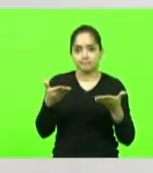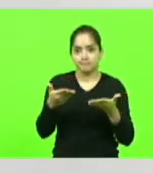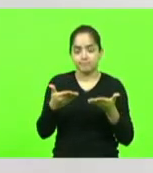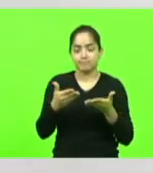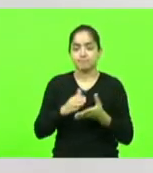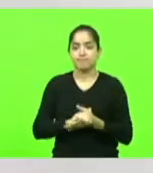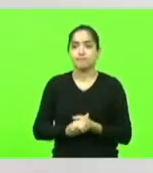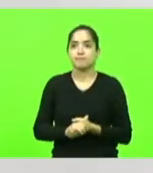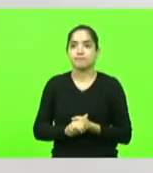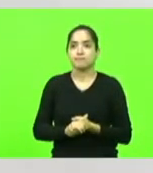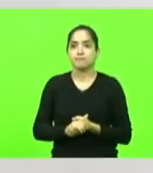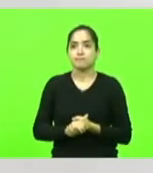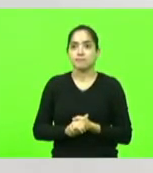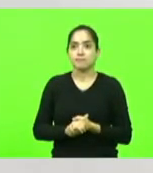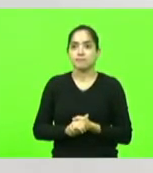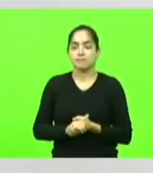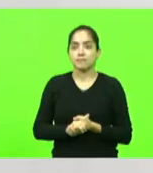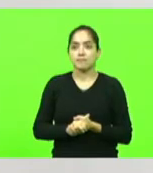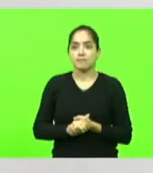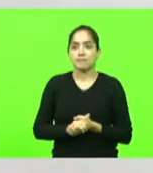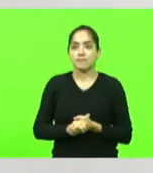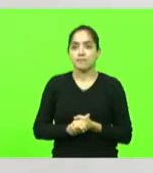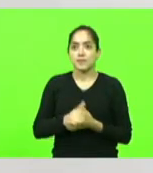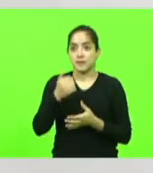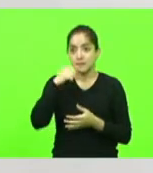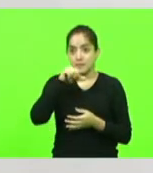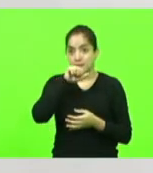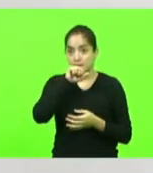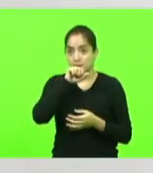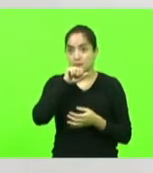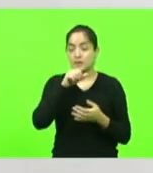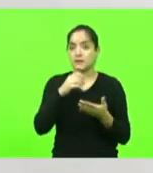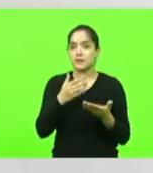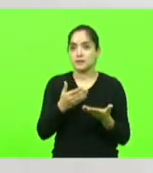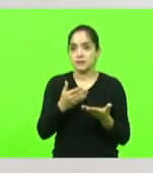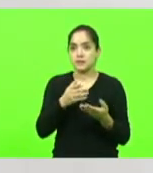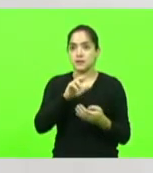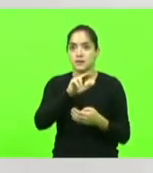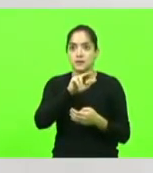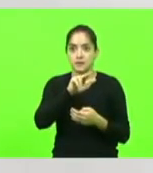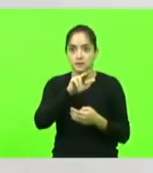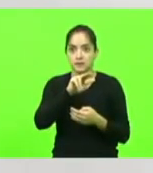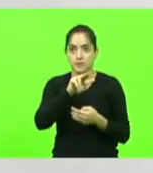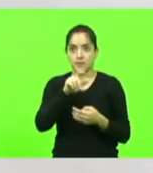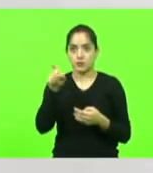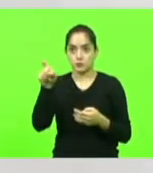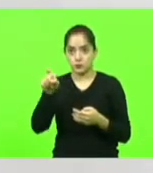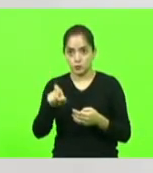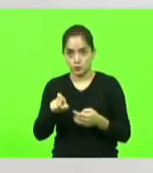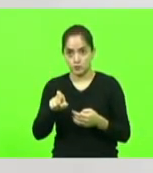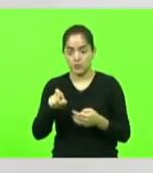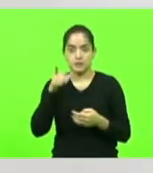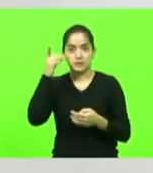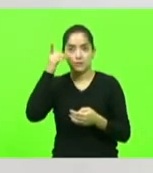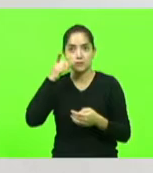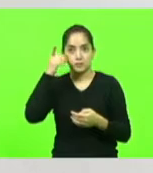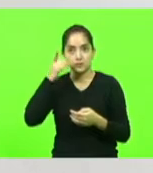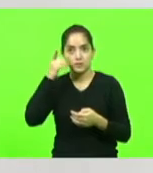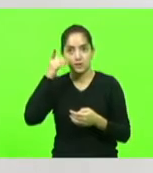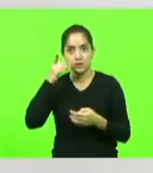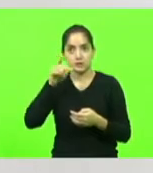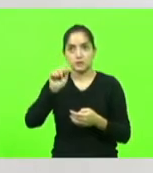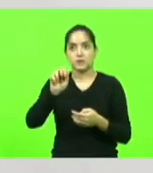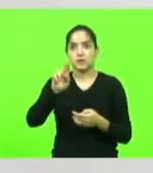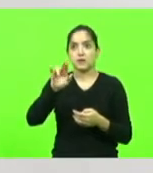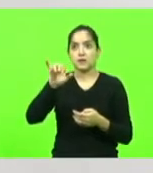A minha mãe é irmã do ex-deputado Aristides Bolan, que fez parte